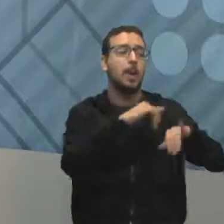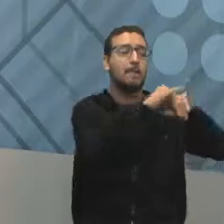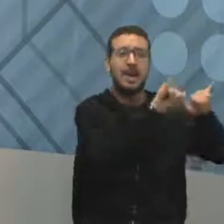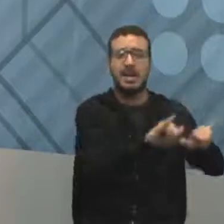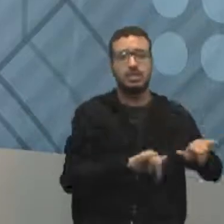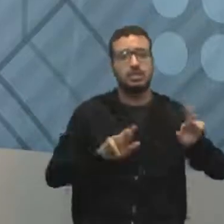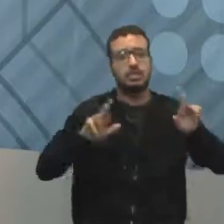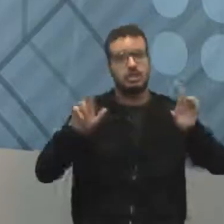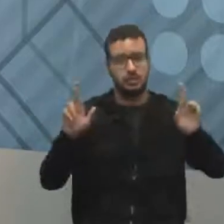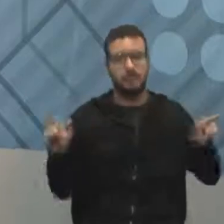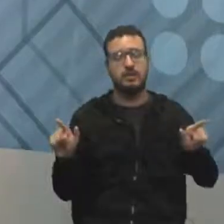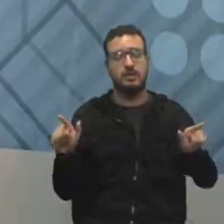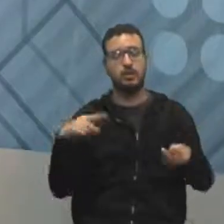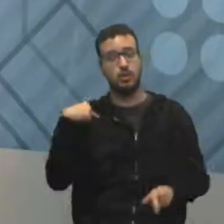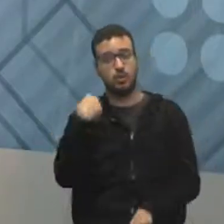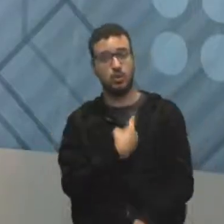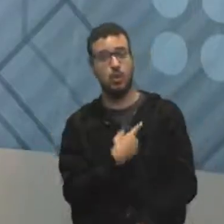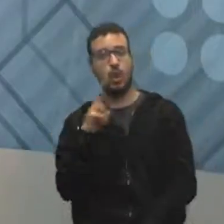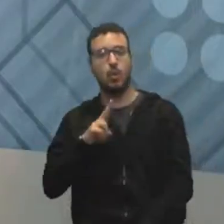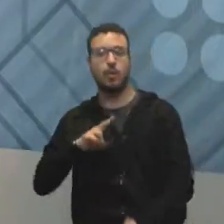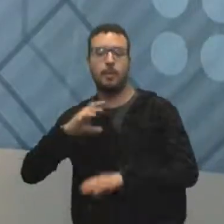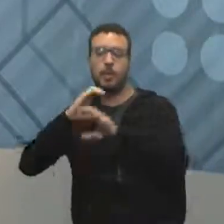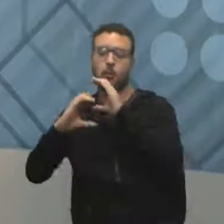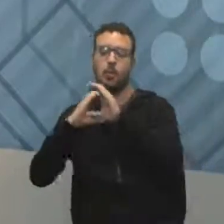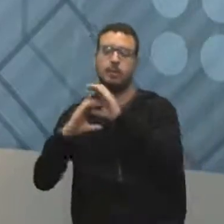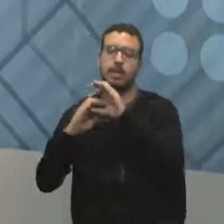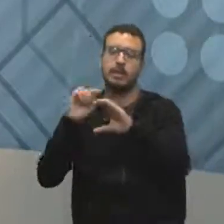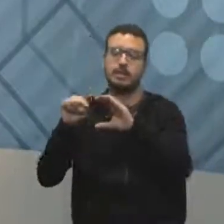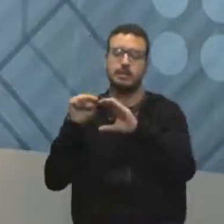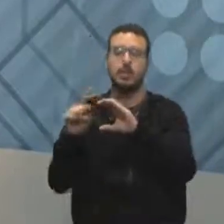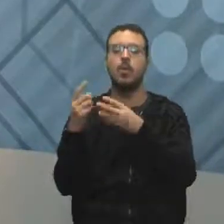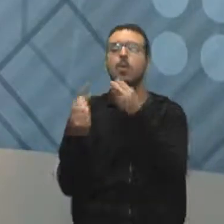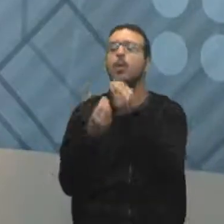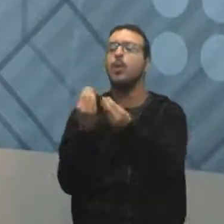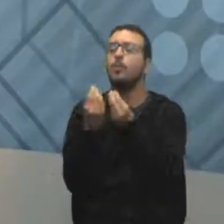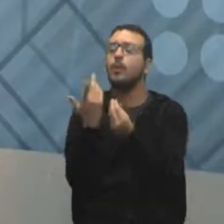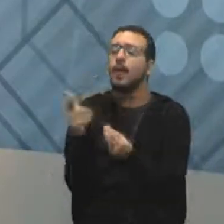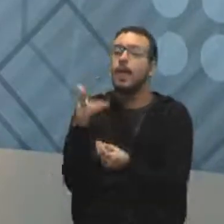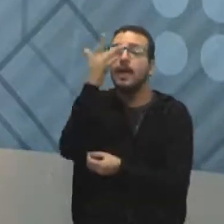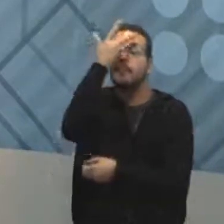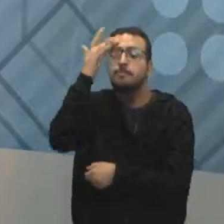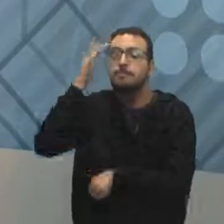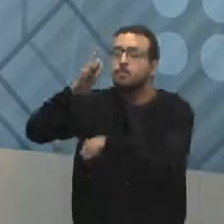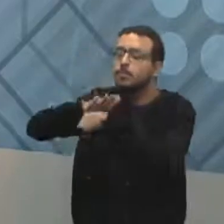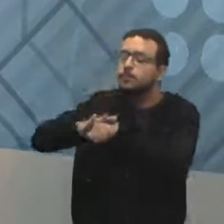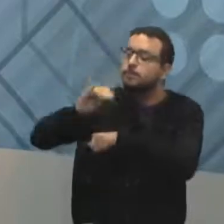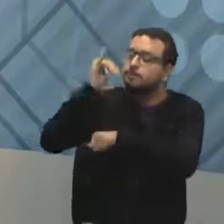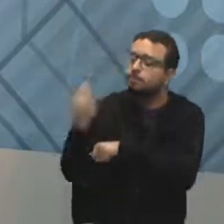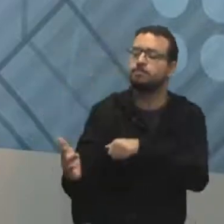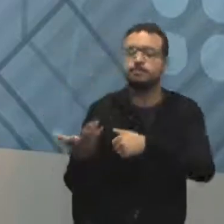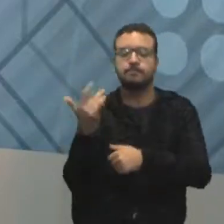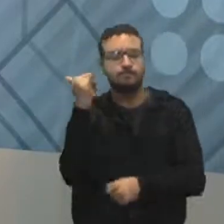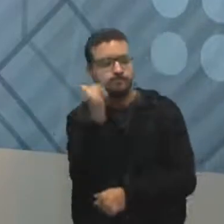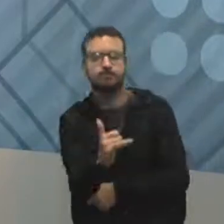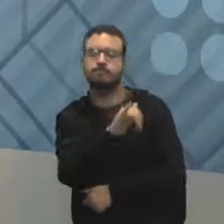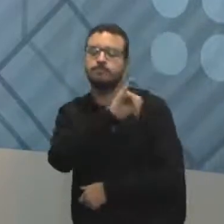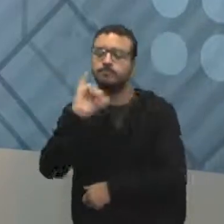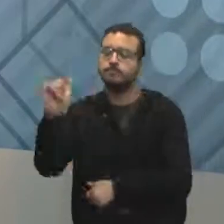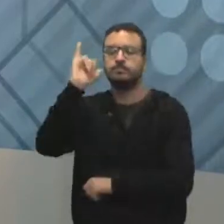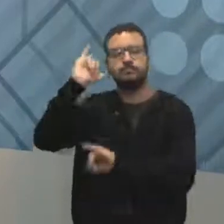comunicação. Como é que eu vou me comunicar? De que forma? Para quem? E qual é a entrega dessa comunicação?